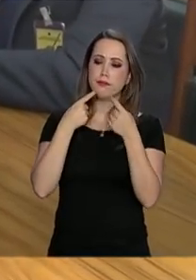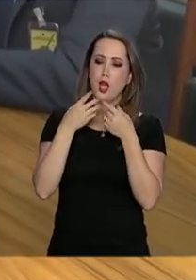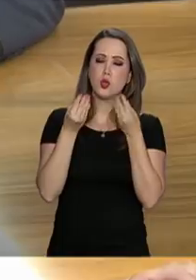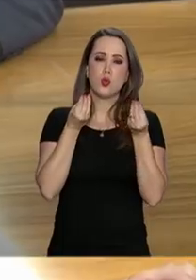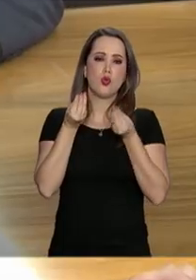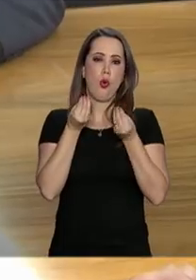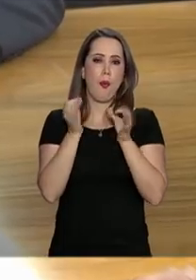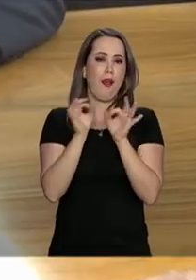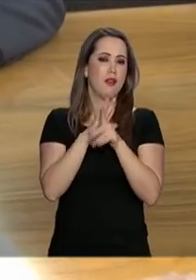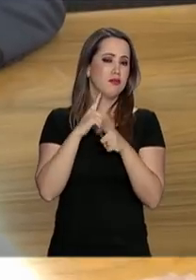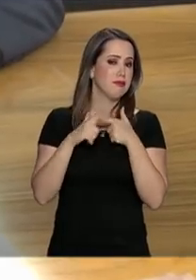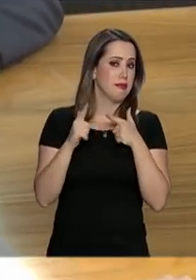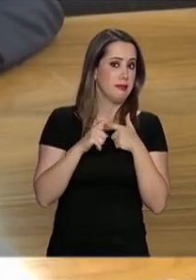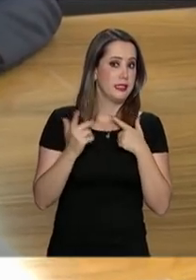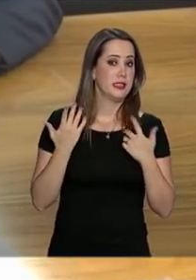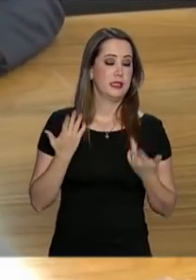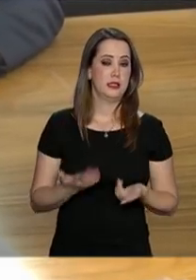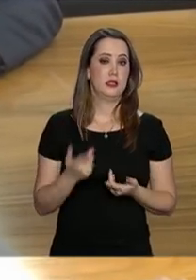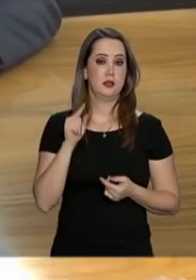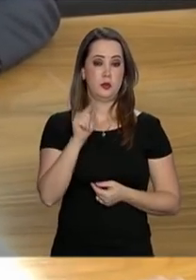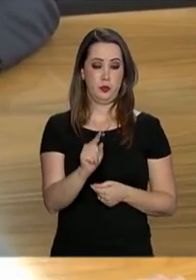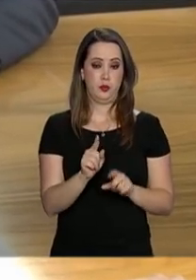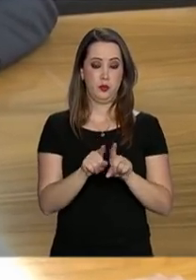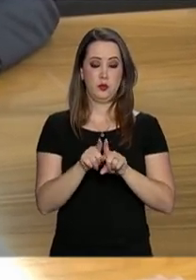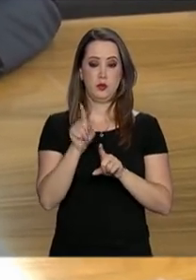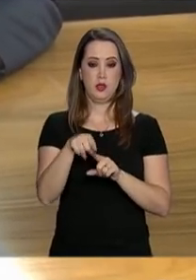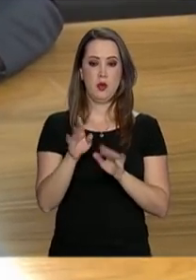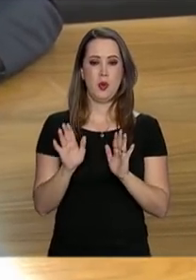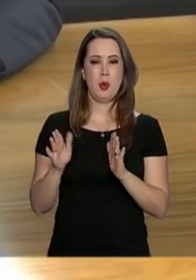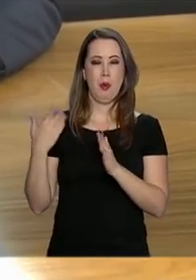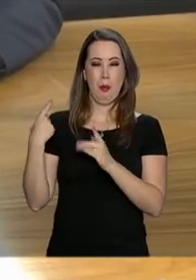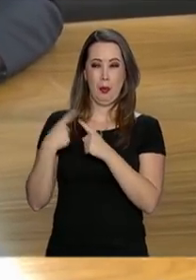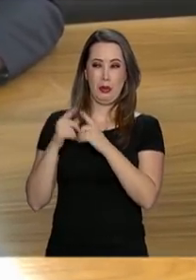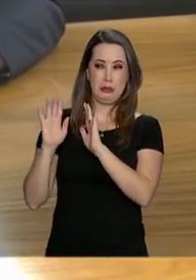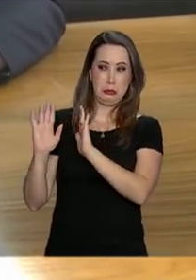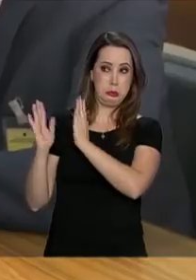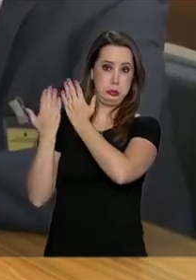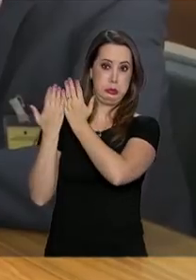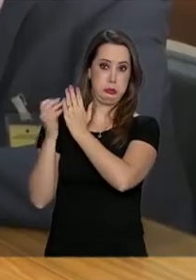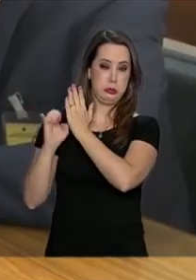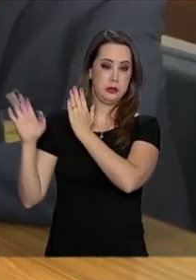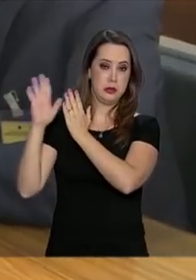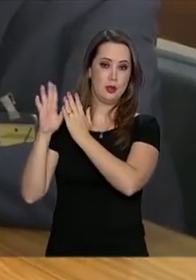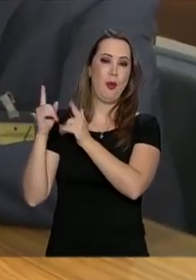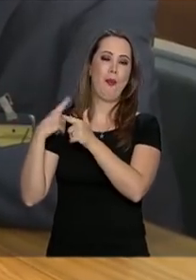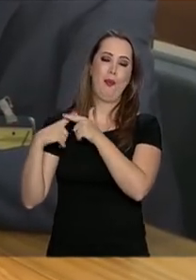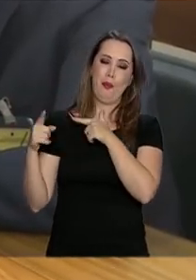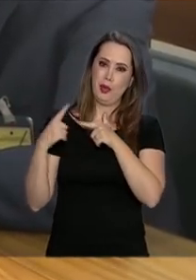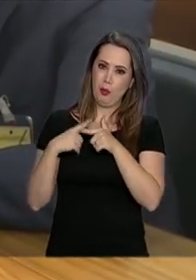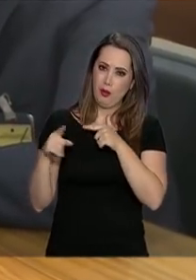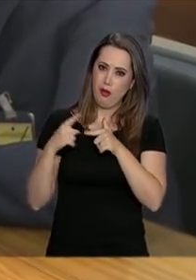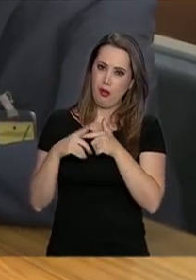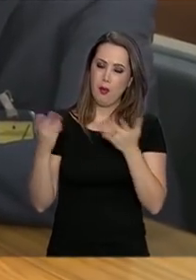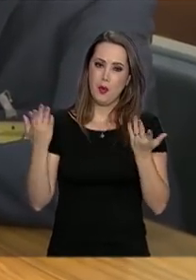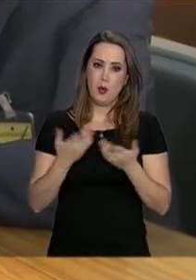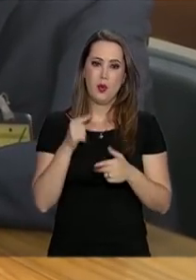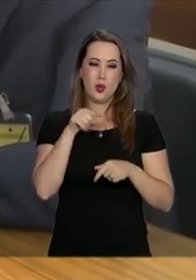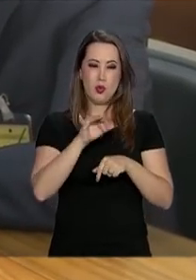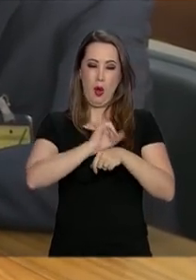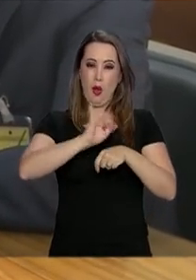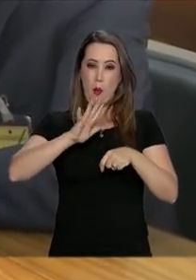do assunto. Segundo o Marco Paulo de Melo Lopes, a limitação das exportações é um agravante no mercado que tem